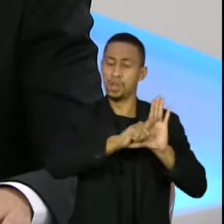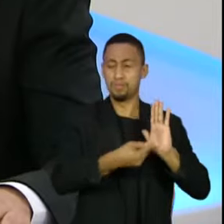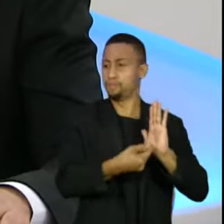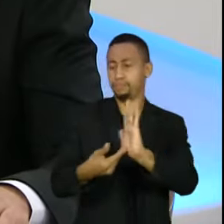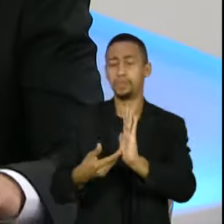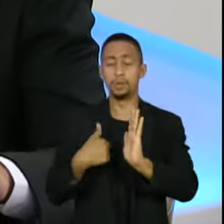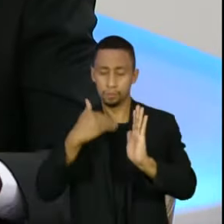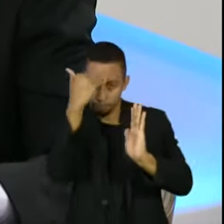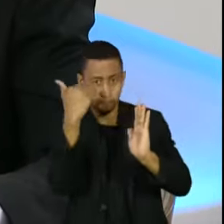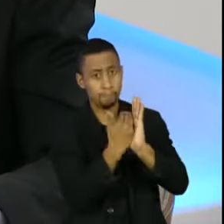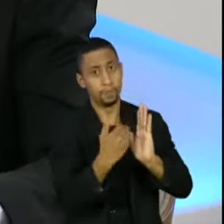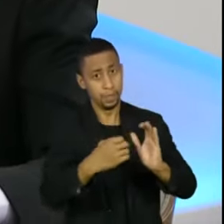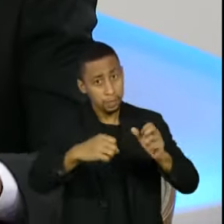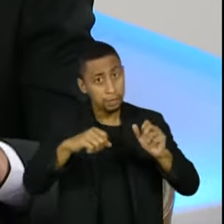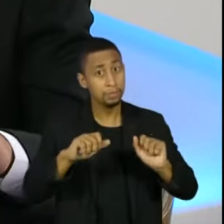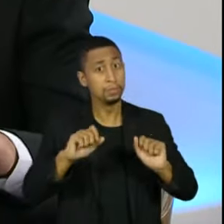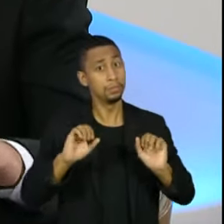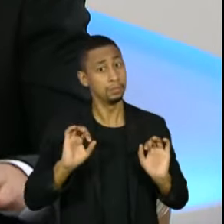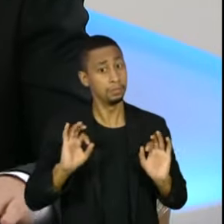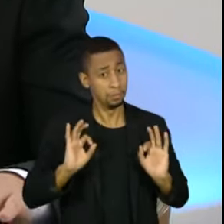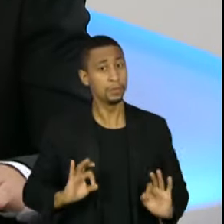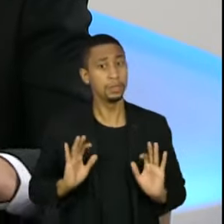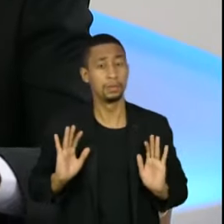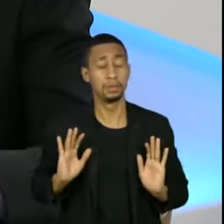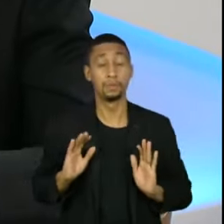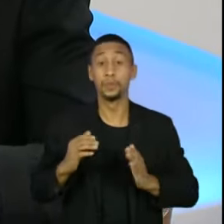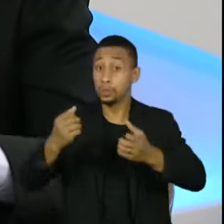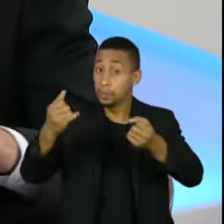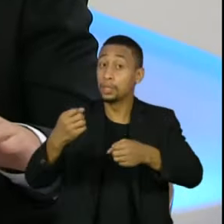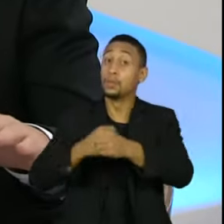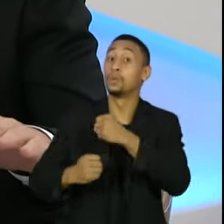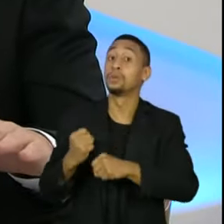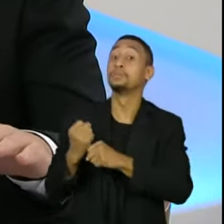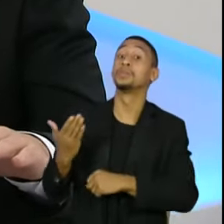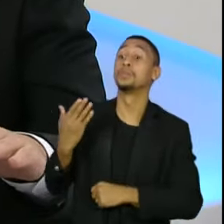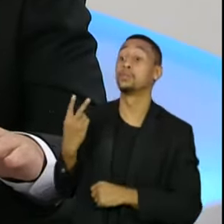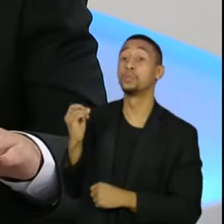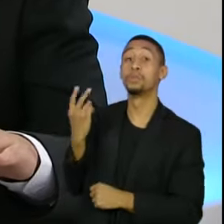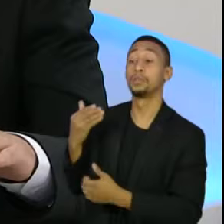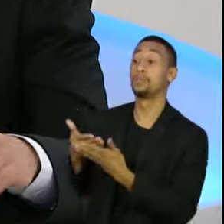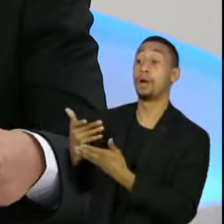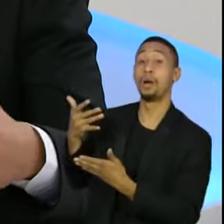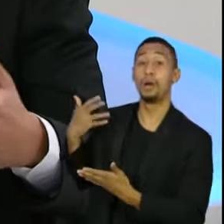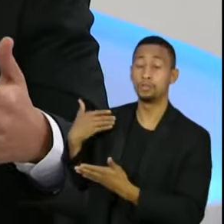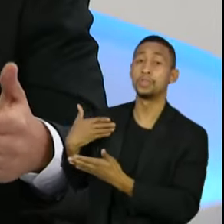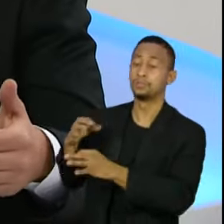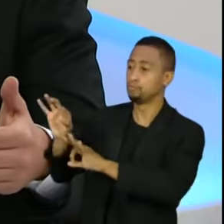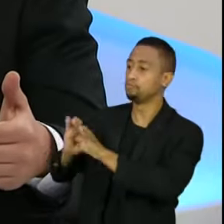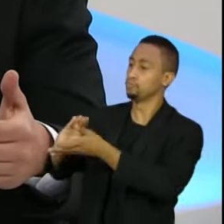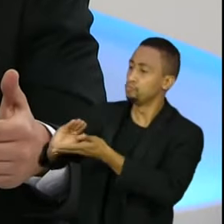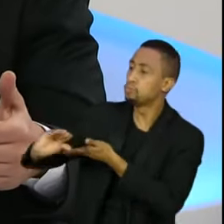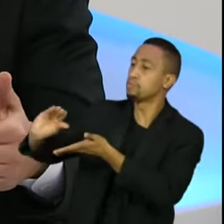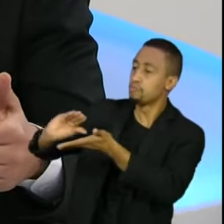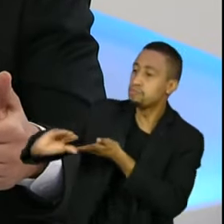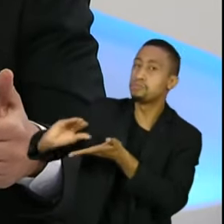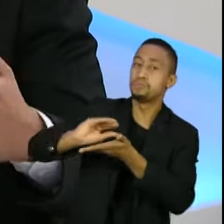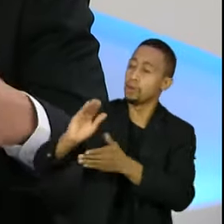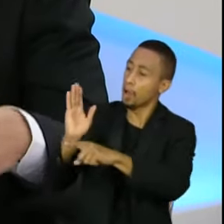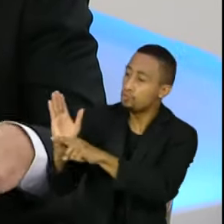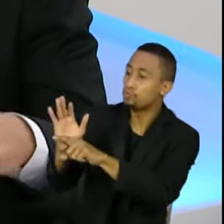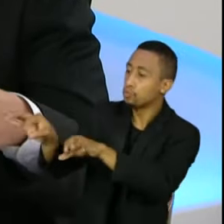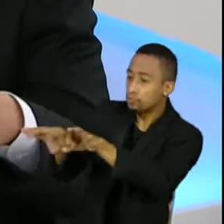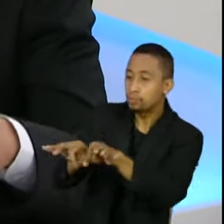assim, o fizemos. Eu estou acabando de dizer que, no ano passado, nós aprovamos uma série de programas de enfrentamento da pandemia que ajudaram muito os estados e municípios.